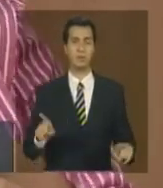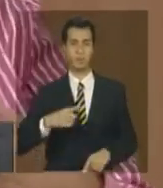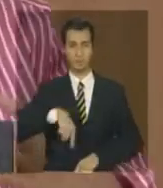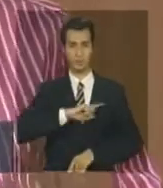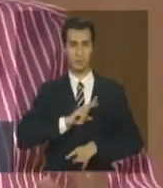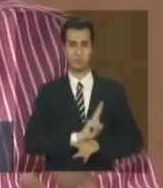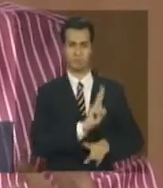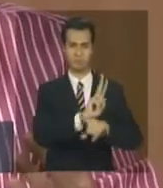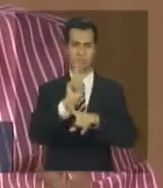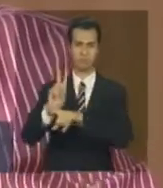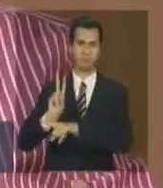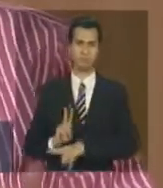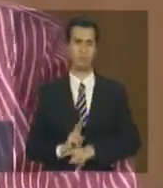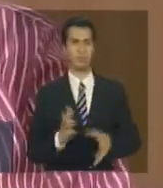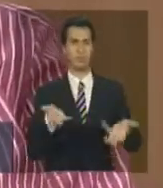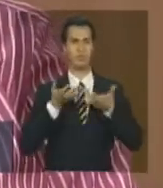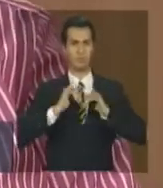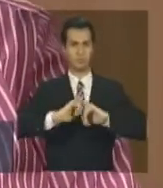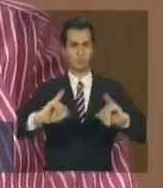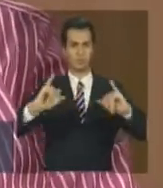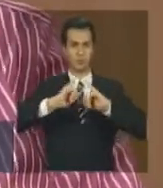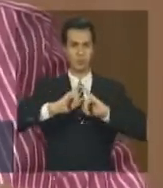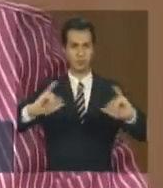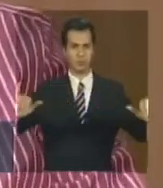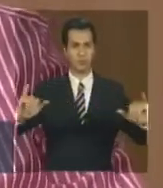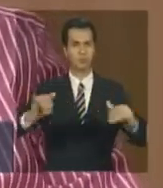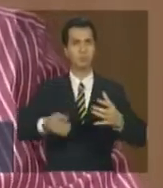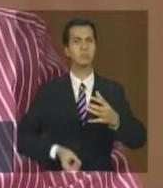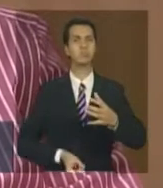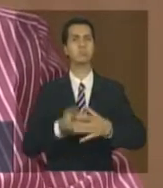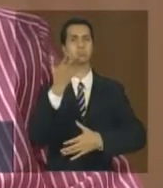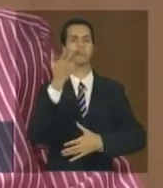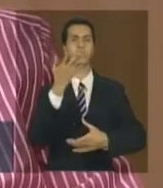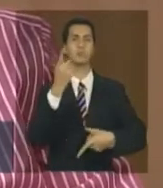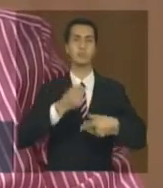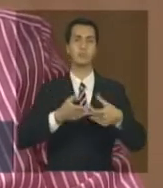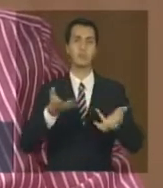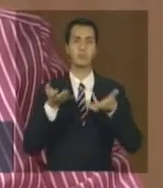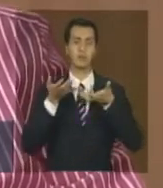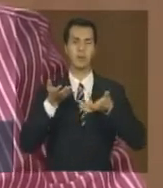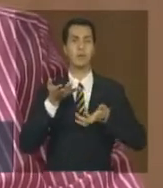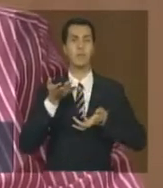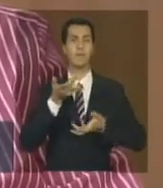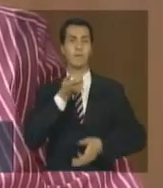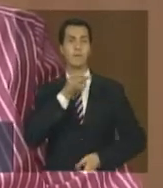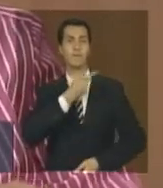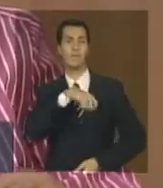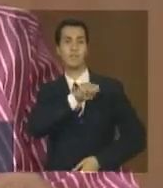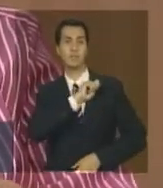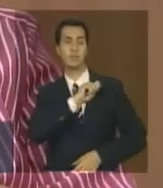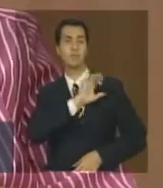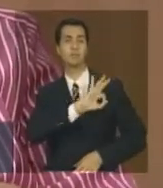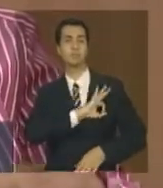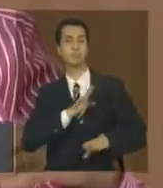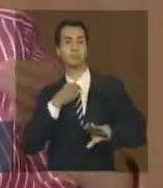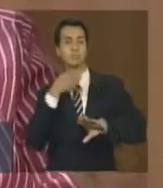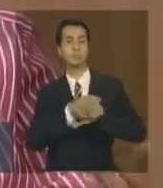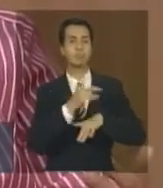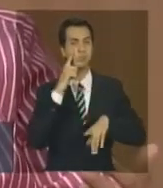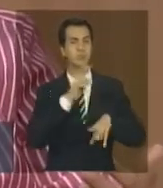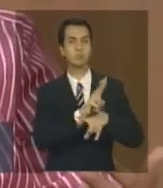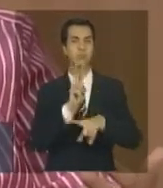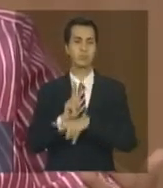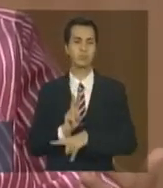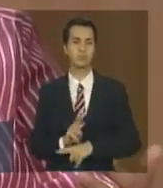é a ideia de poder gerar informação para a gente poder não só orientar as políticas de fiscalização mas principalmente orientar as políticas de